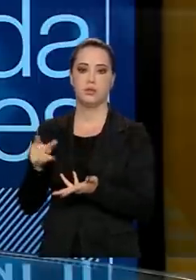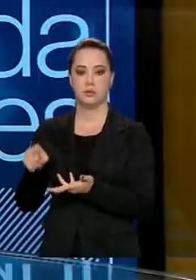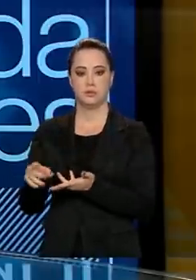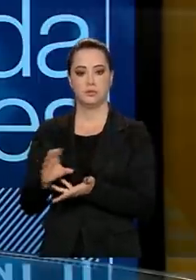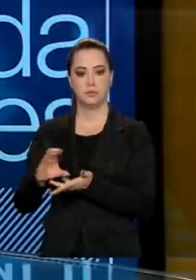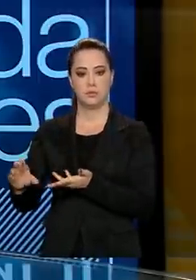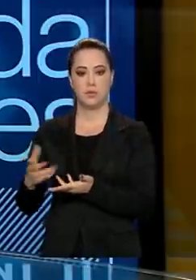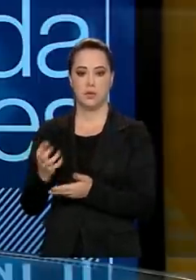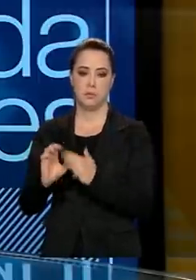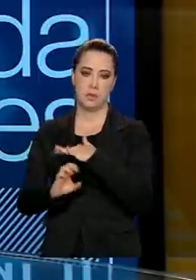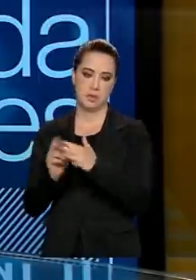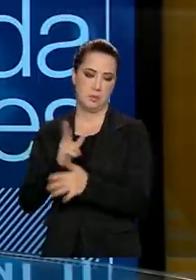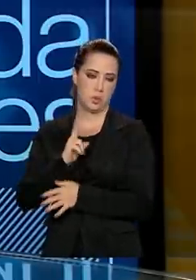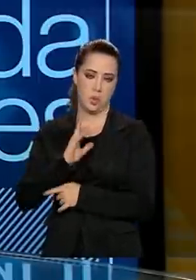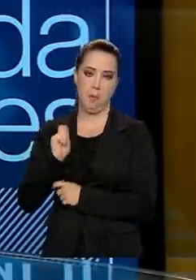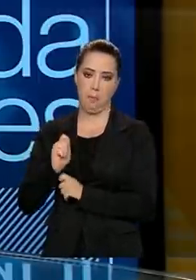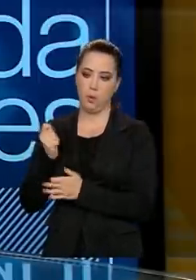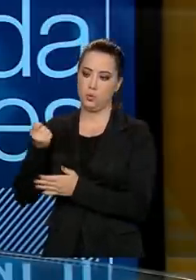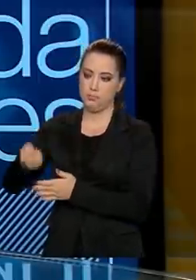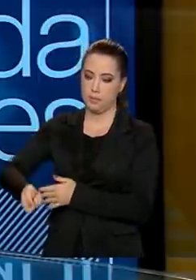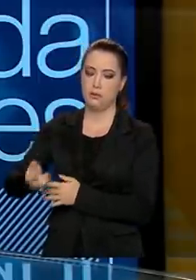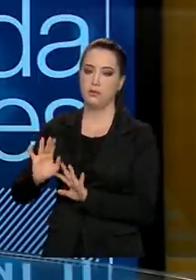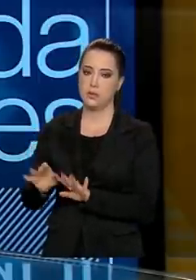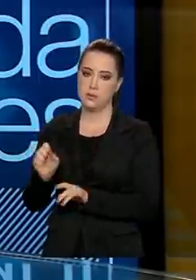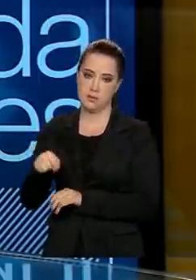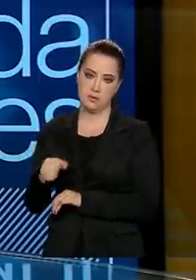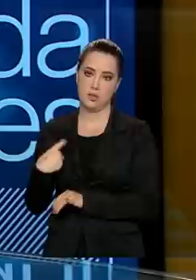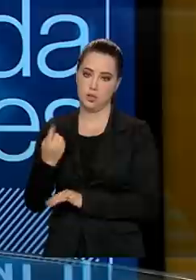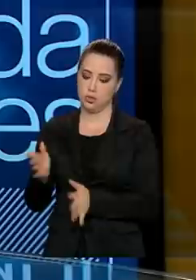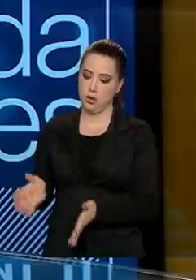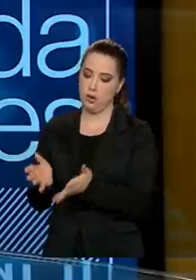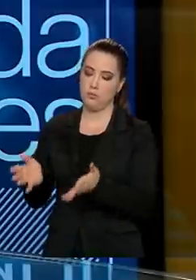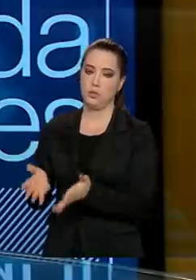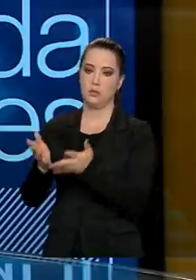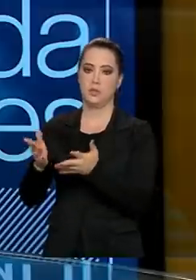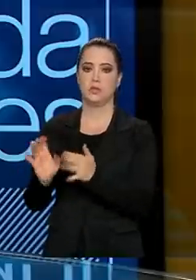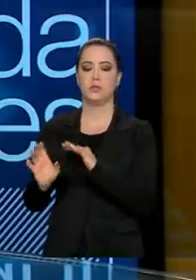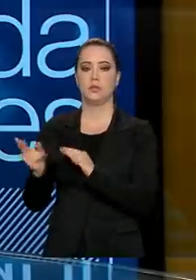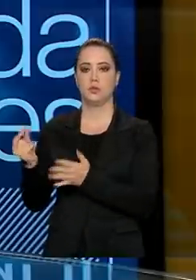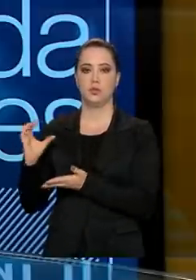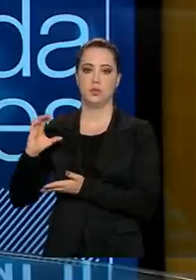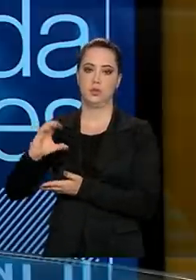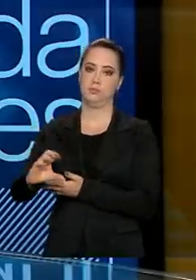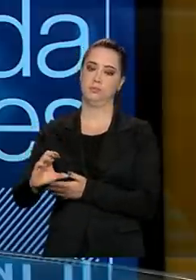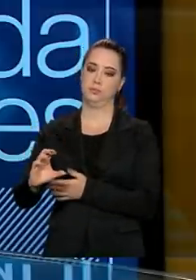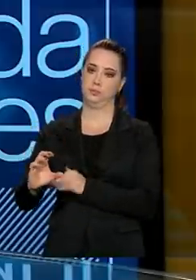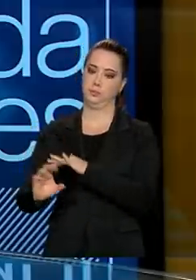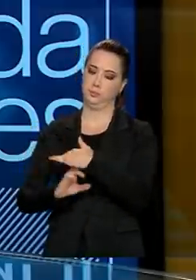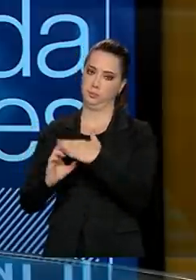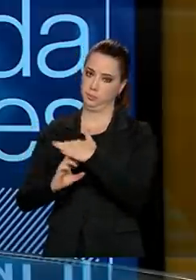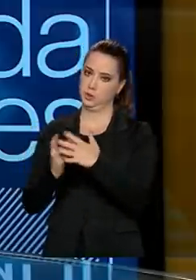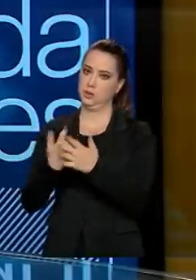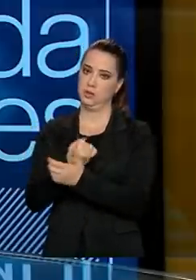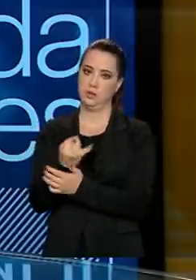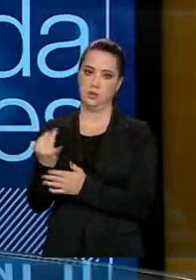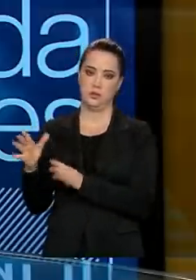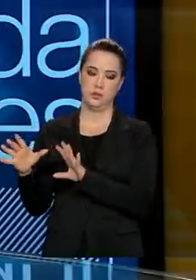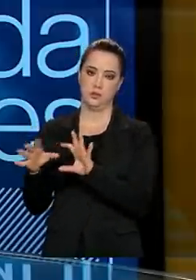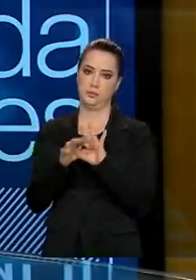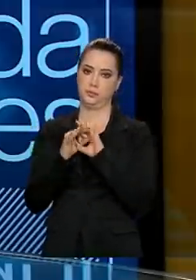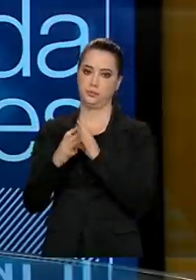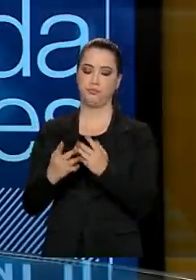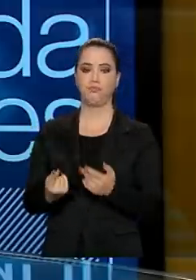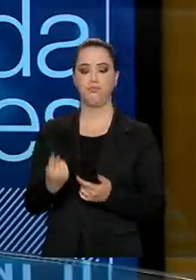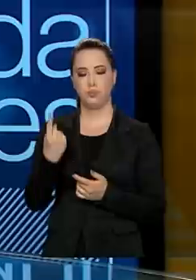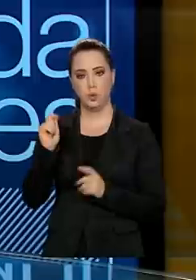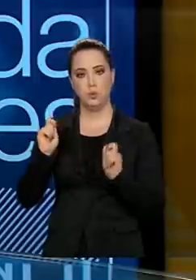esse investimento privado. O que a gente quer é potencializar isso, é aumentar esses investimentos privados. Nós temos vários tipos de parceria. Uma